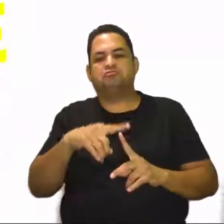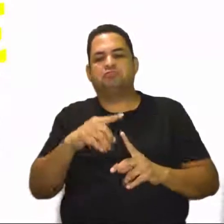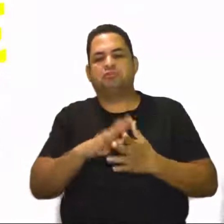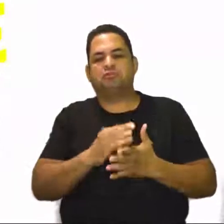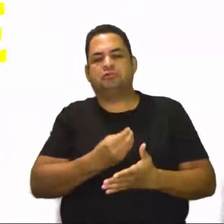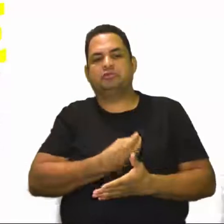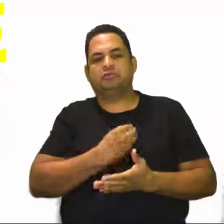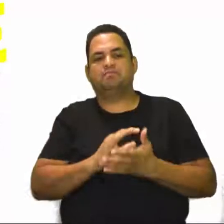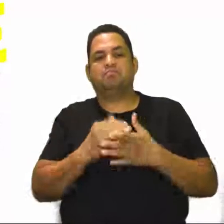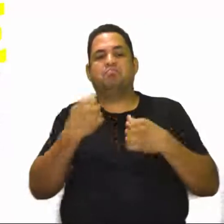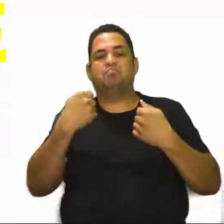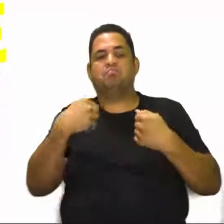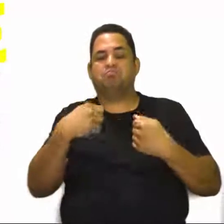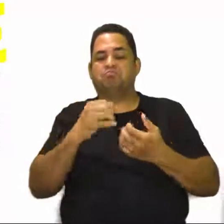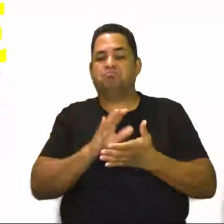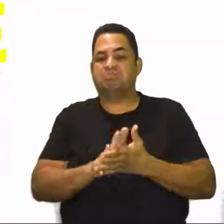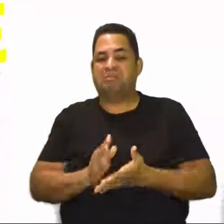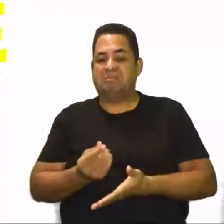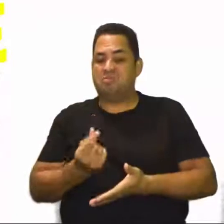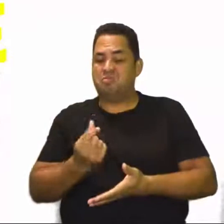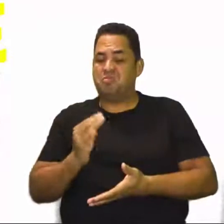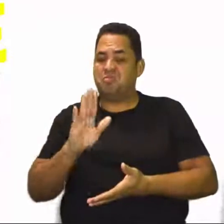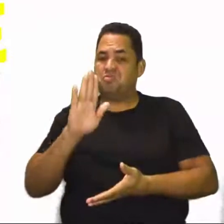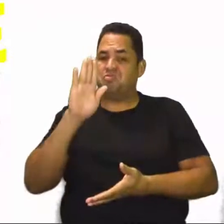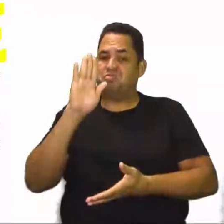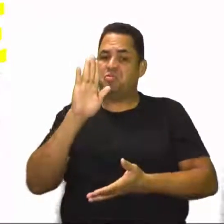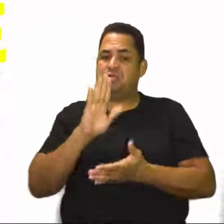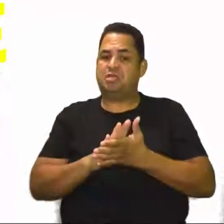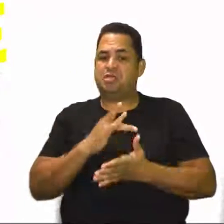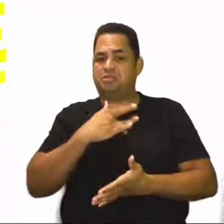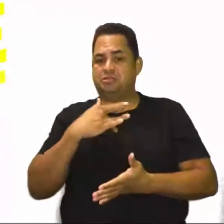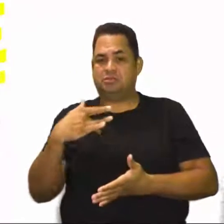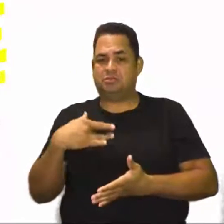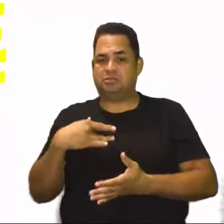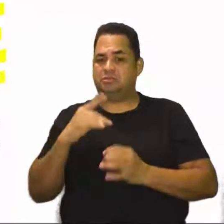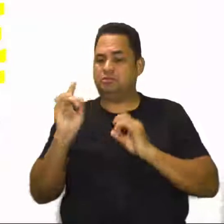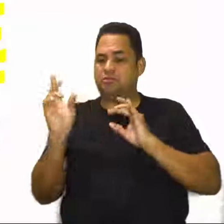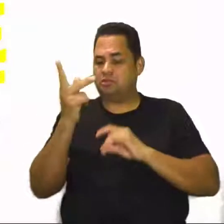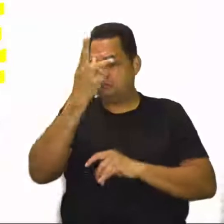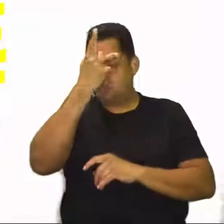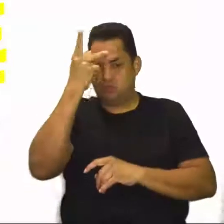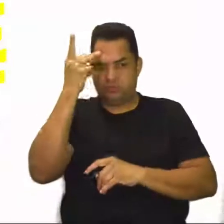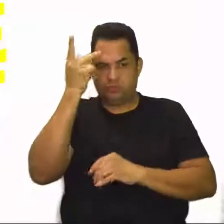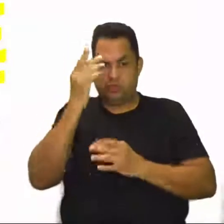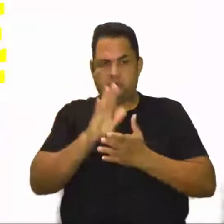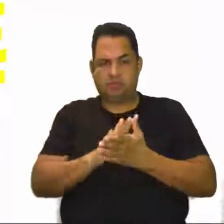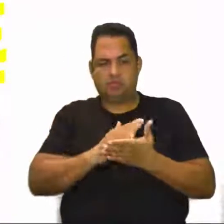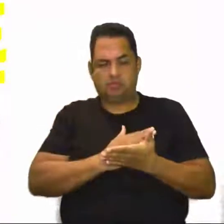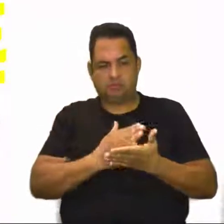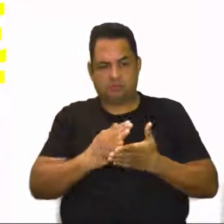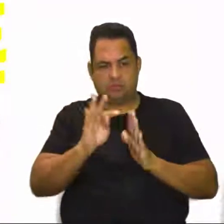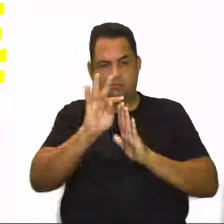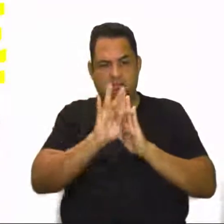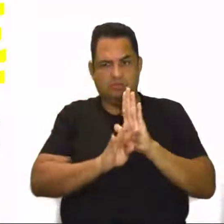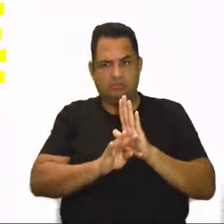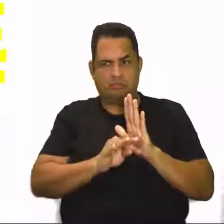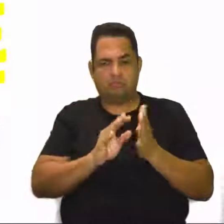poderá custar muito caro para a saúde individual de cada ser humano. A partir do texto,